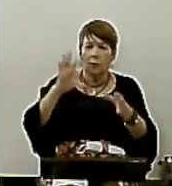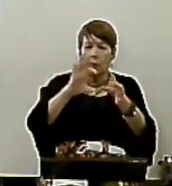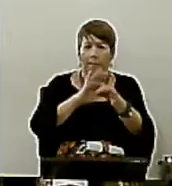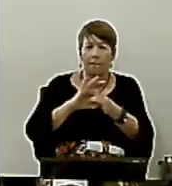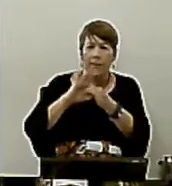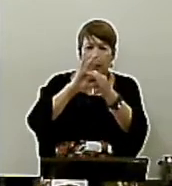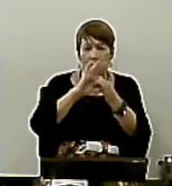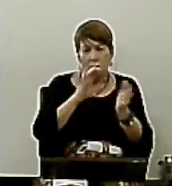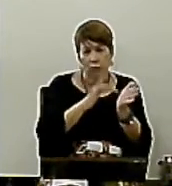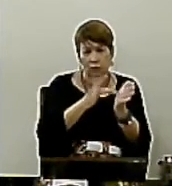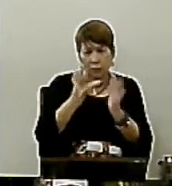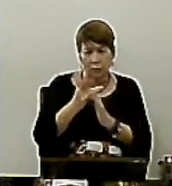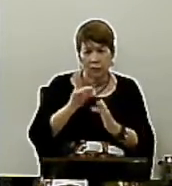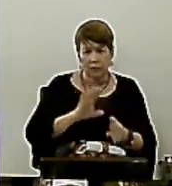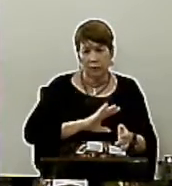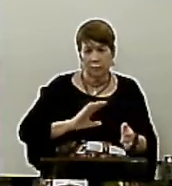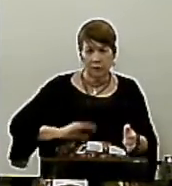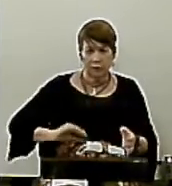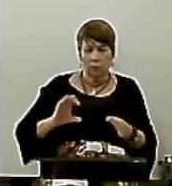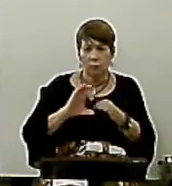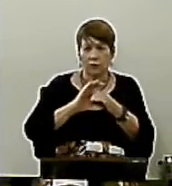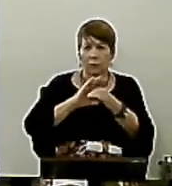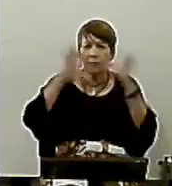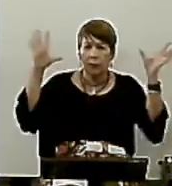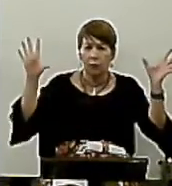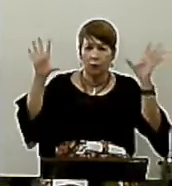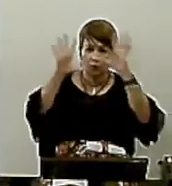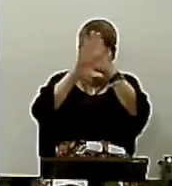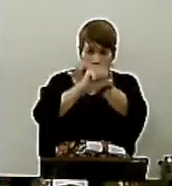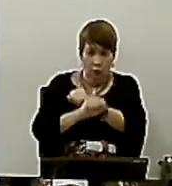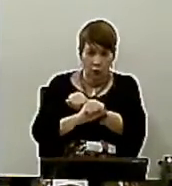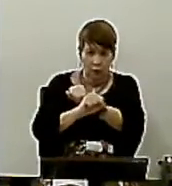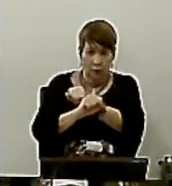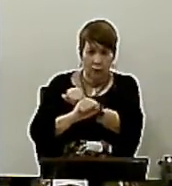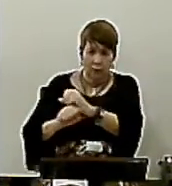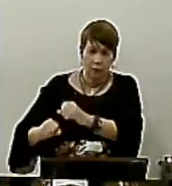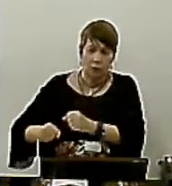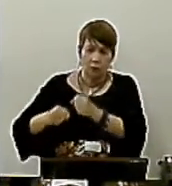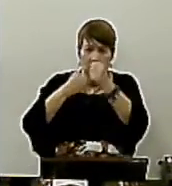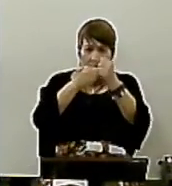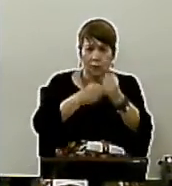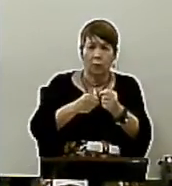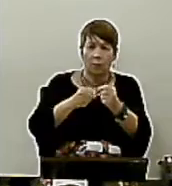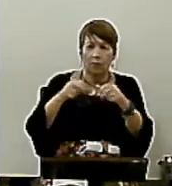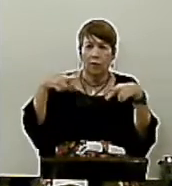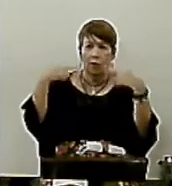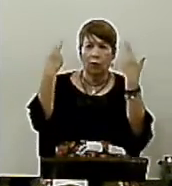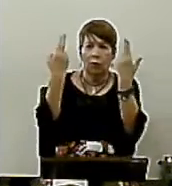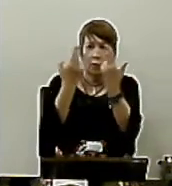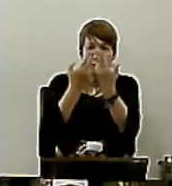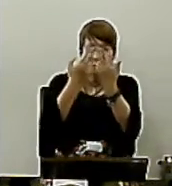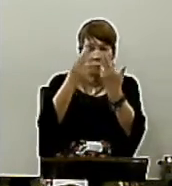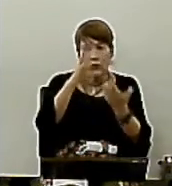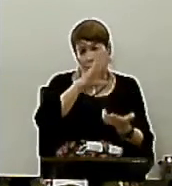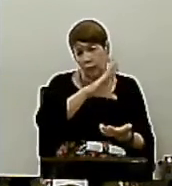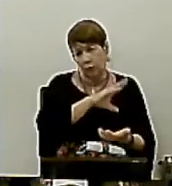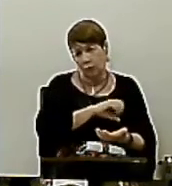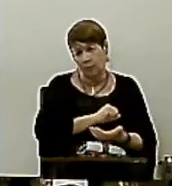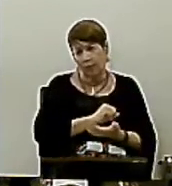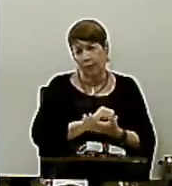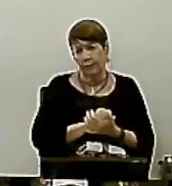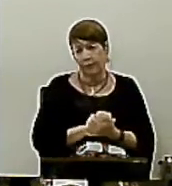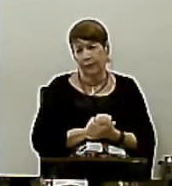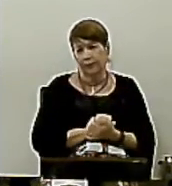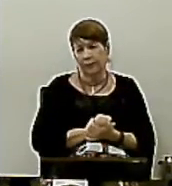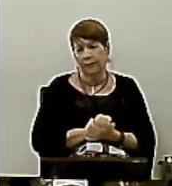libertou Do império Das trevas E nos transportou Para O reino Do filho Do seu